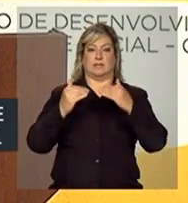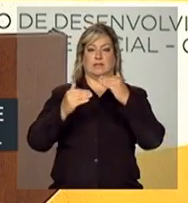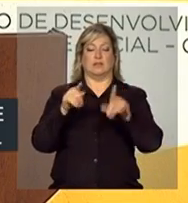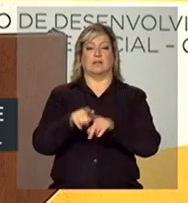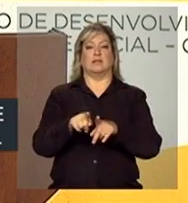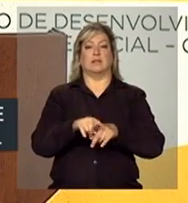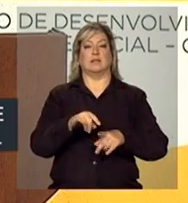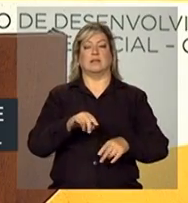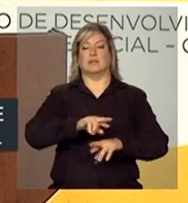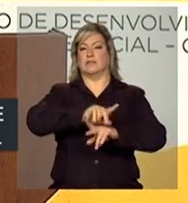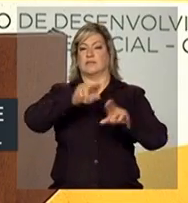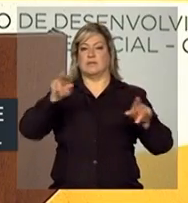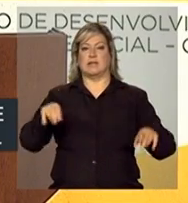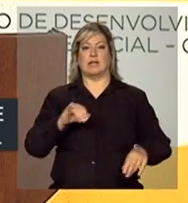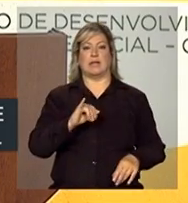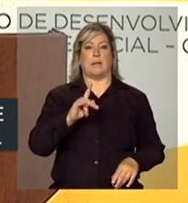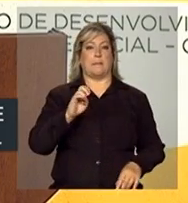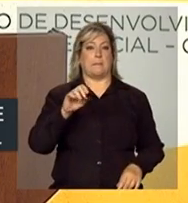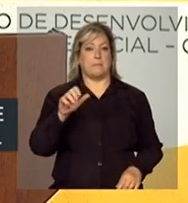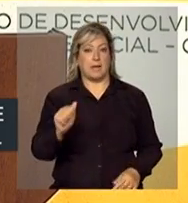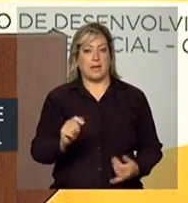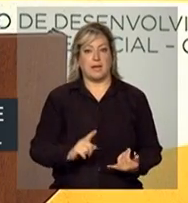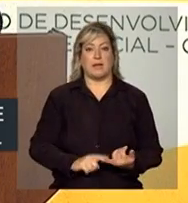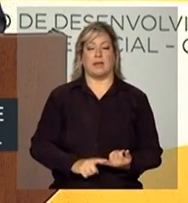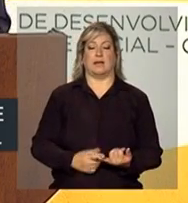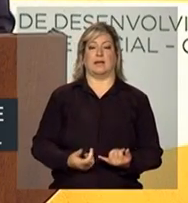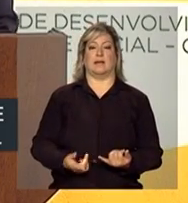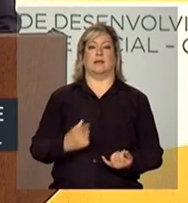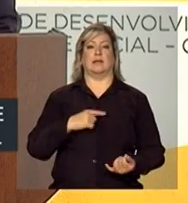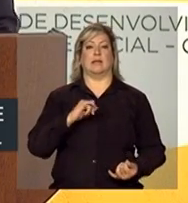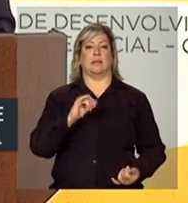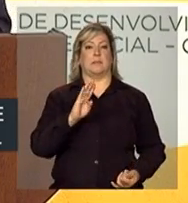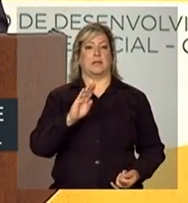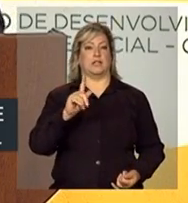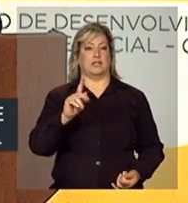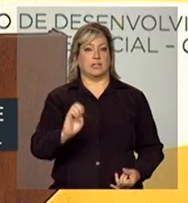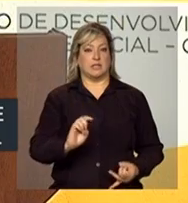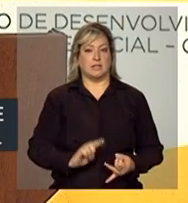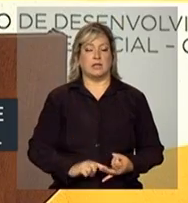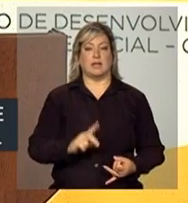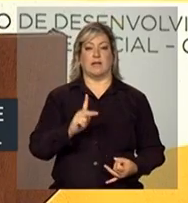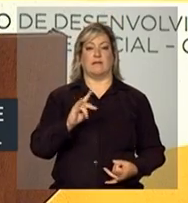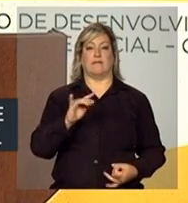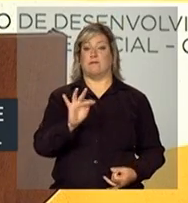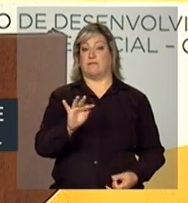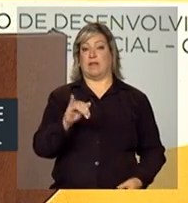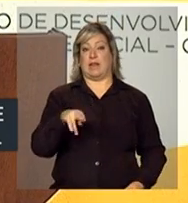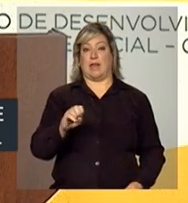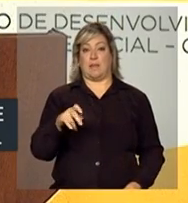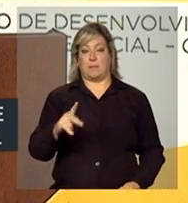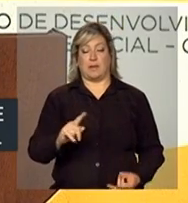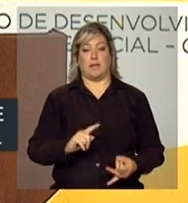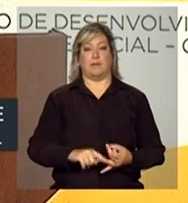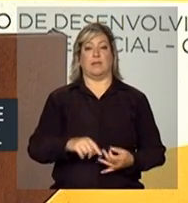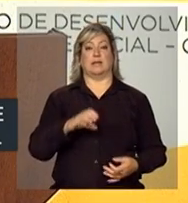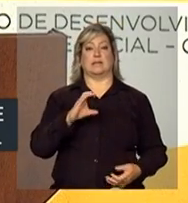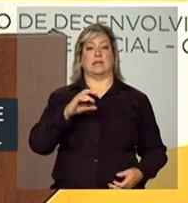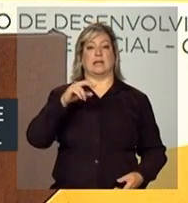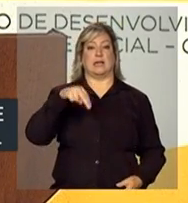instituições como o IPEA, o IBGE, a FINEP, o CNPq,